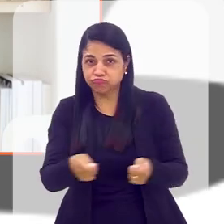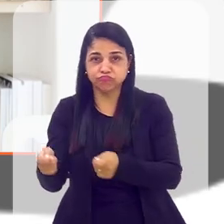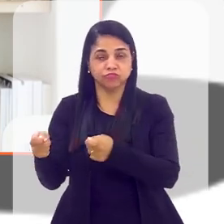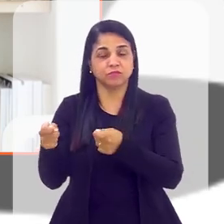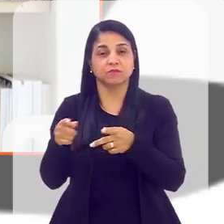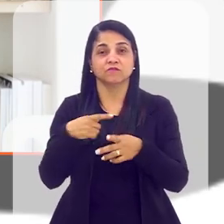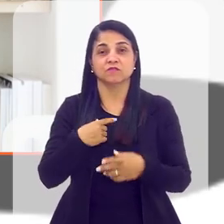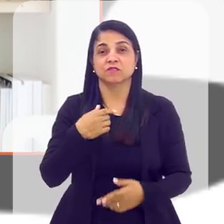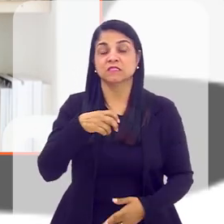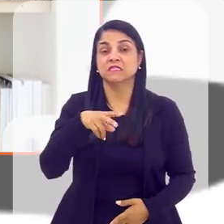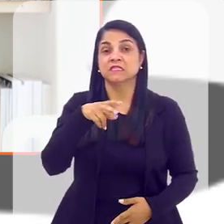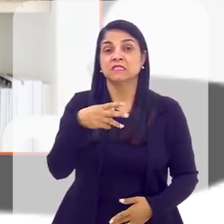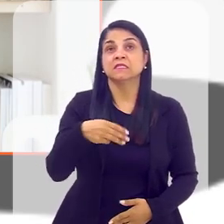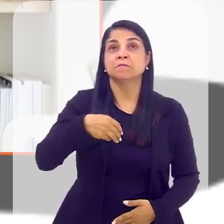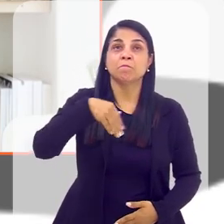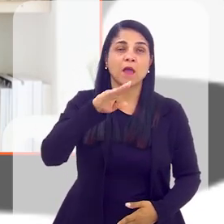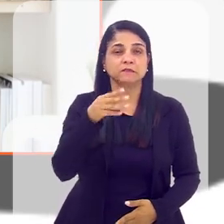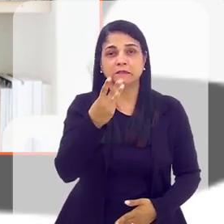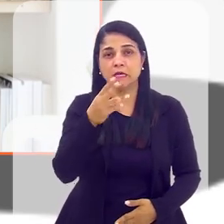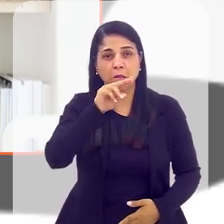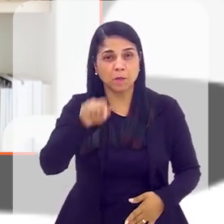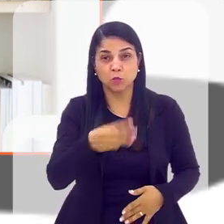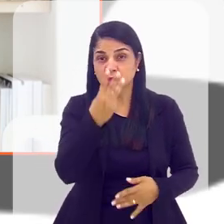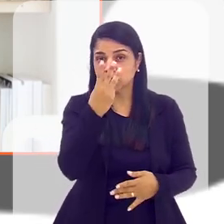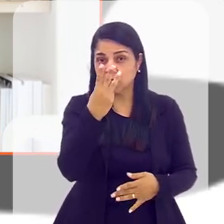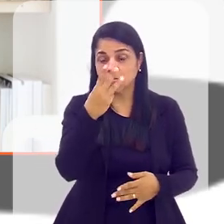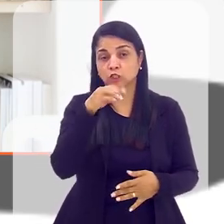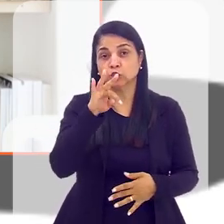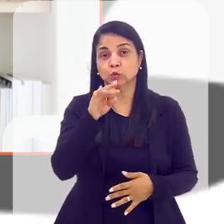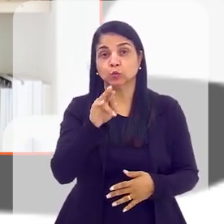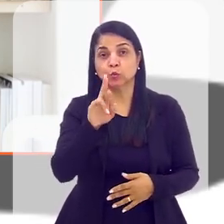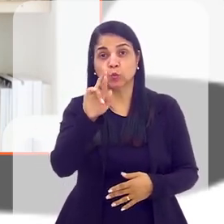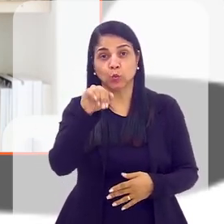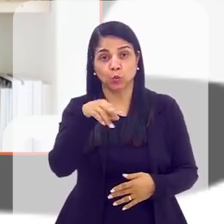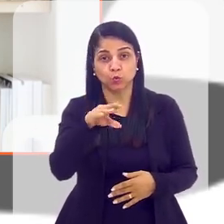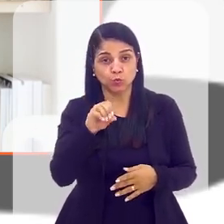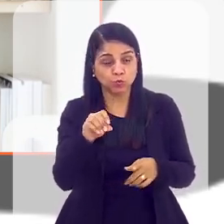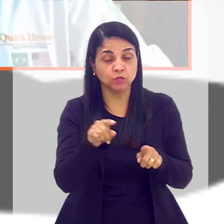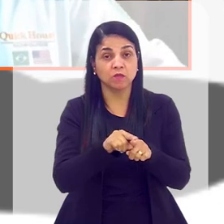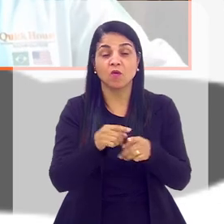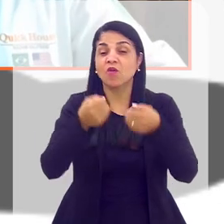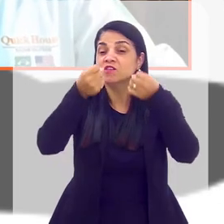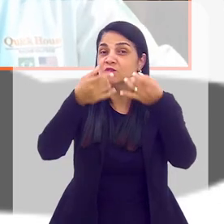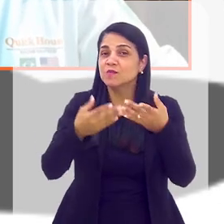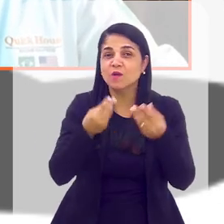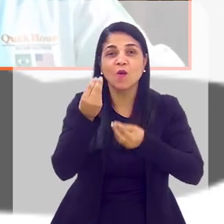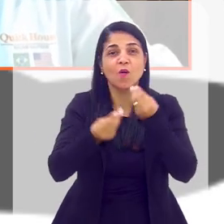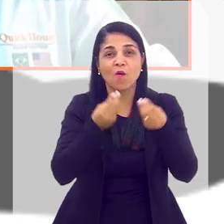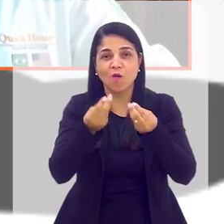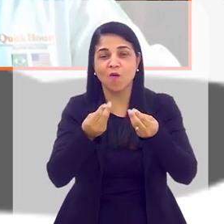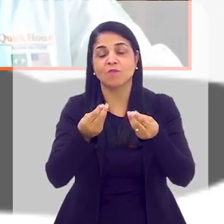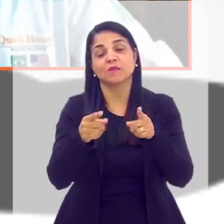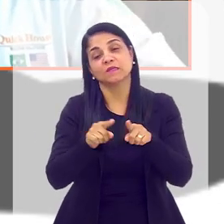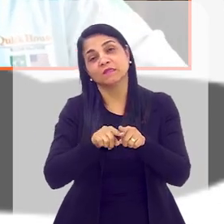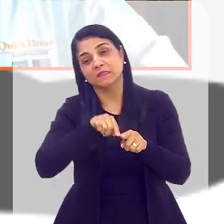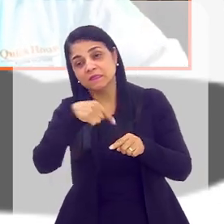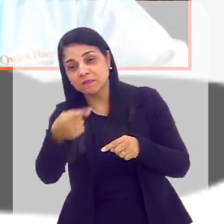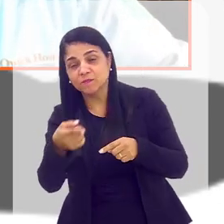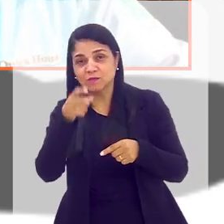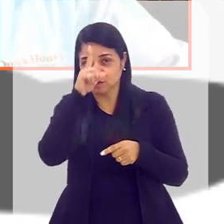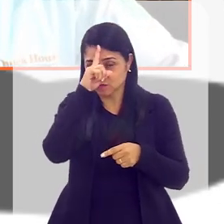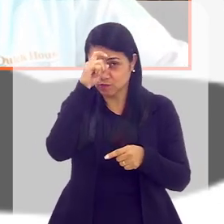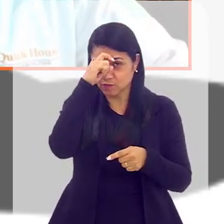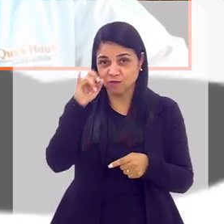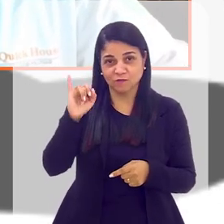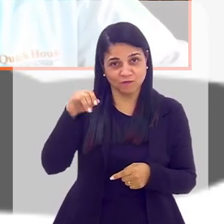dias. Foram mais de 500 operários em três turnos, 24 ou 7. Conta para a gente como foi isso. E, em seguida, também do Hospital de Nova Iguaçu.